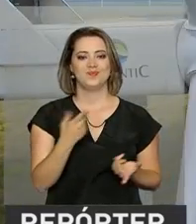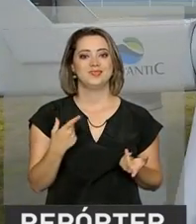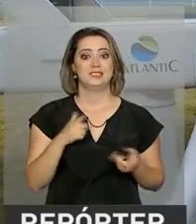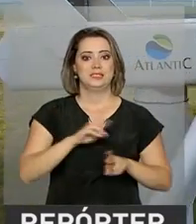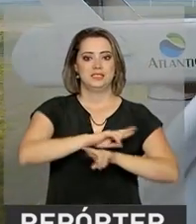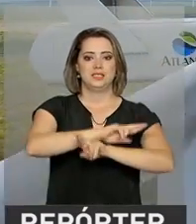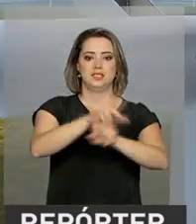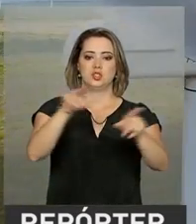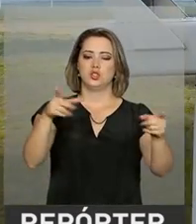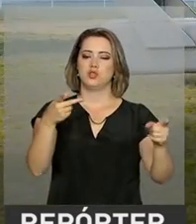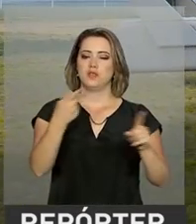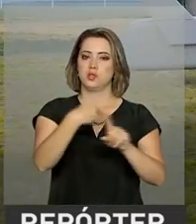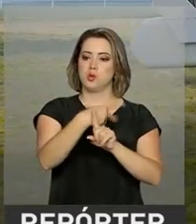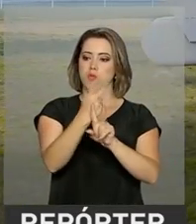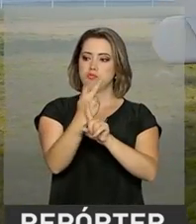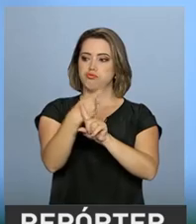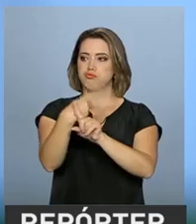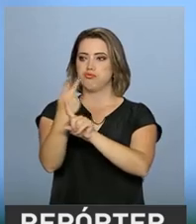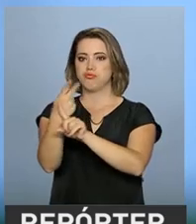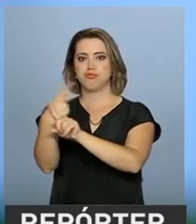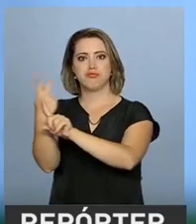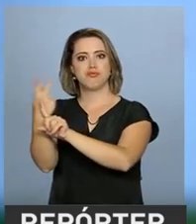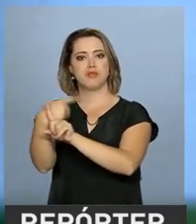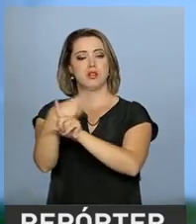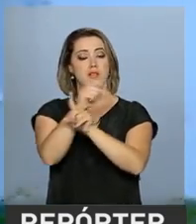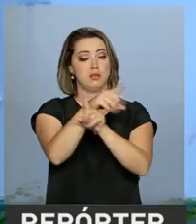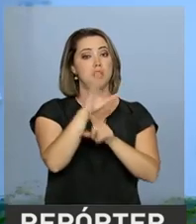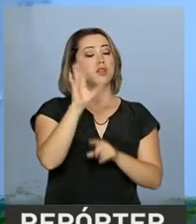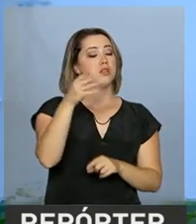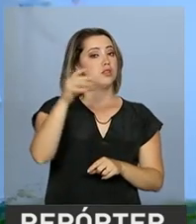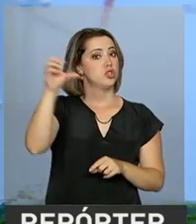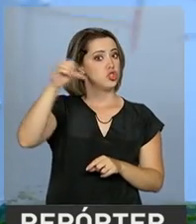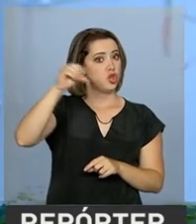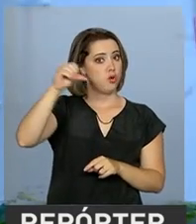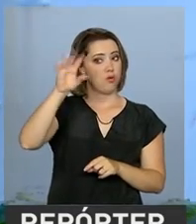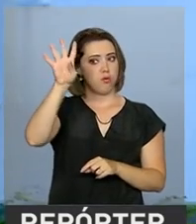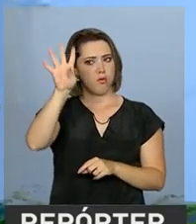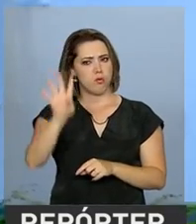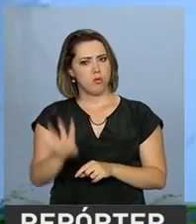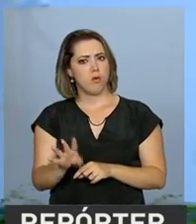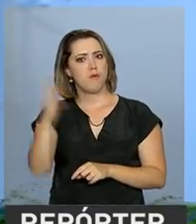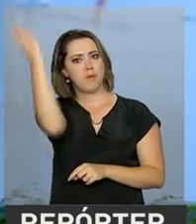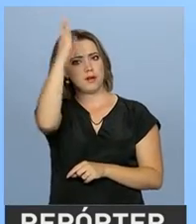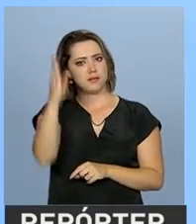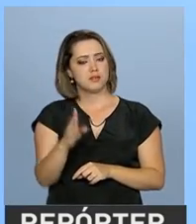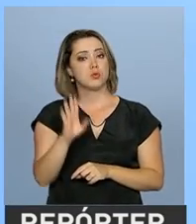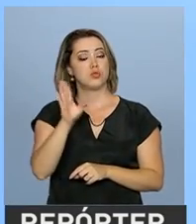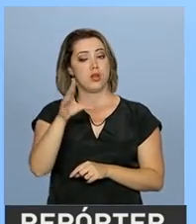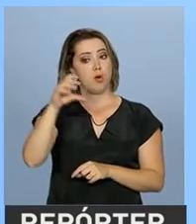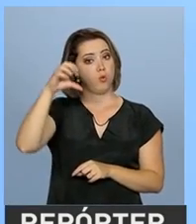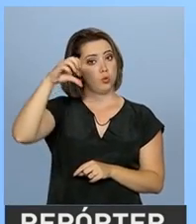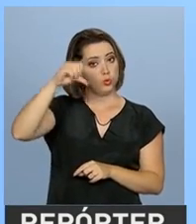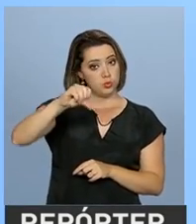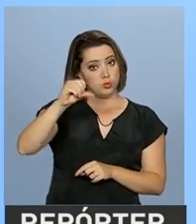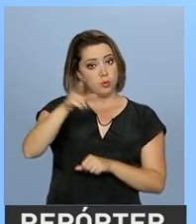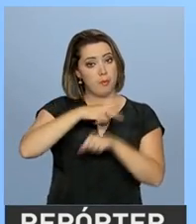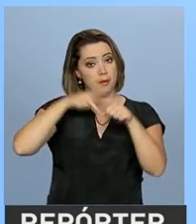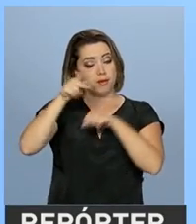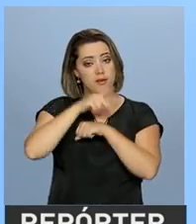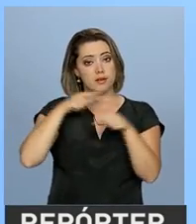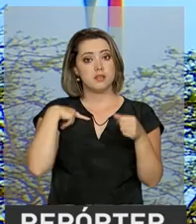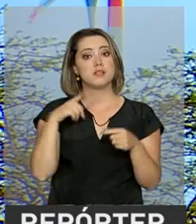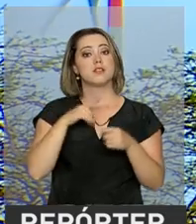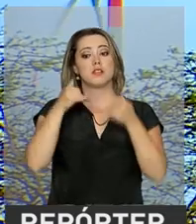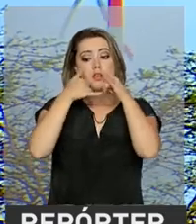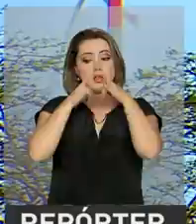repleta de torres de energia eólica. O Brasil já é o nono país do mundo em capacidade instalada de produção de energia a partir do